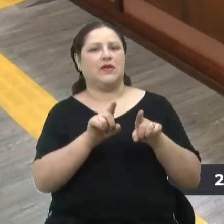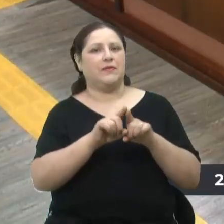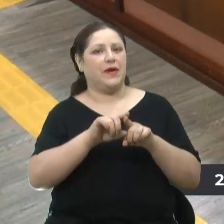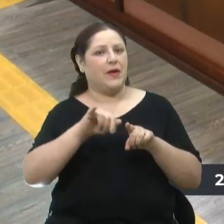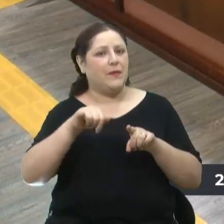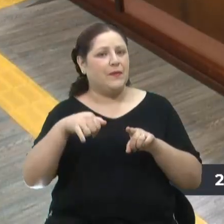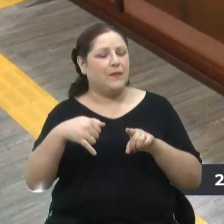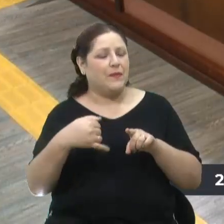Obrigado. Próximo, vereador Escrita.